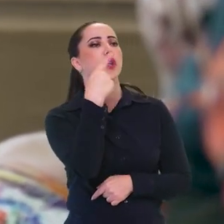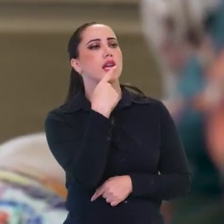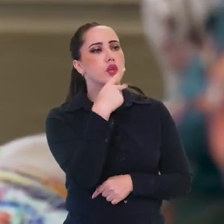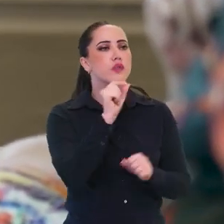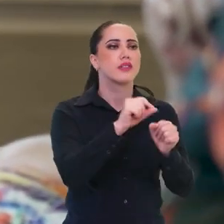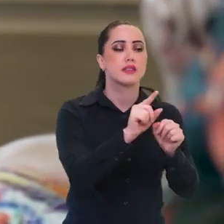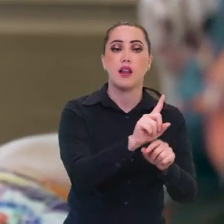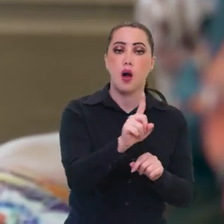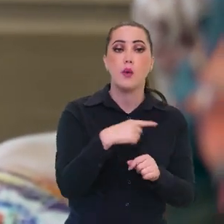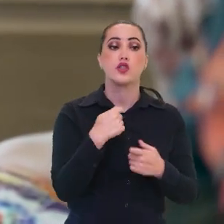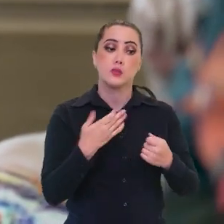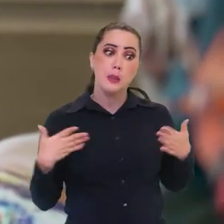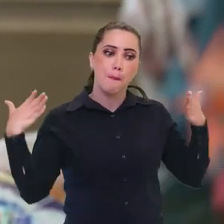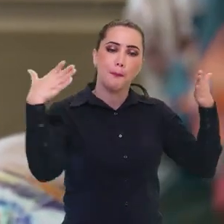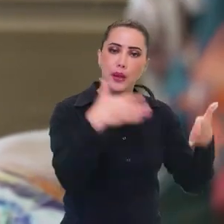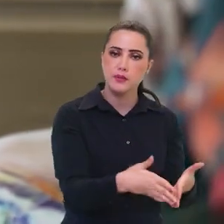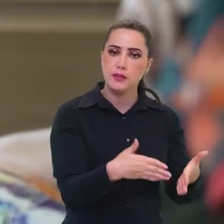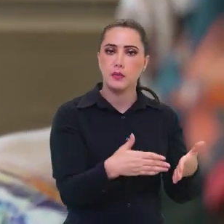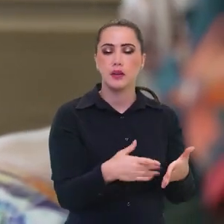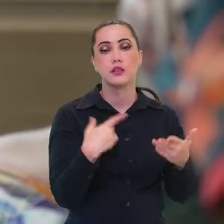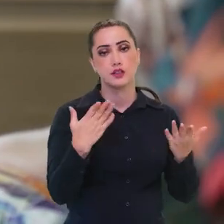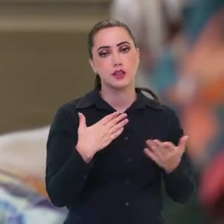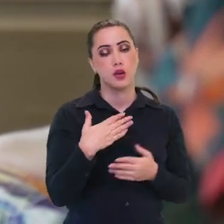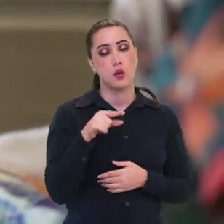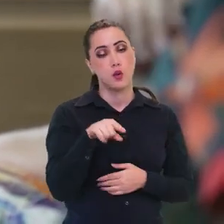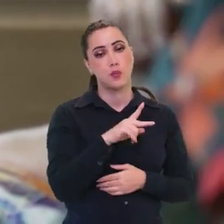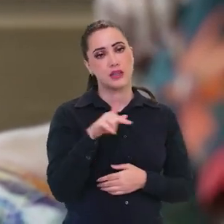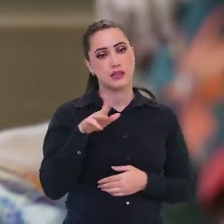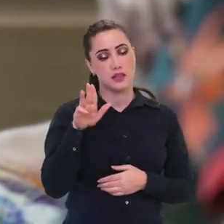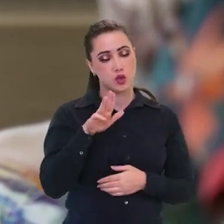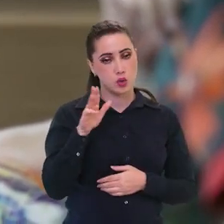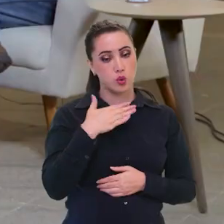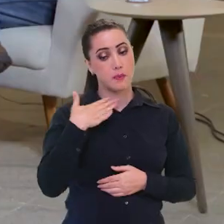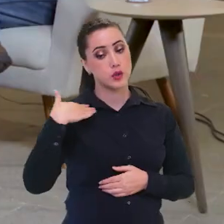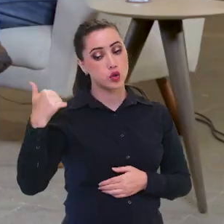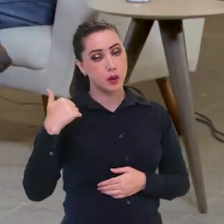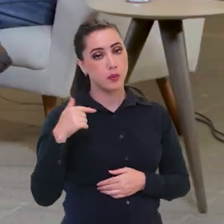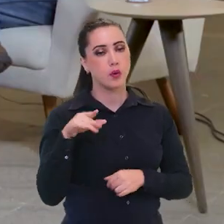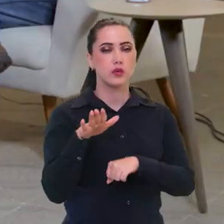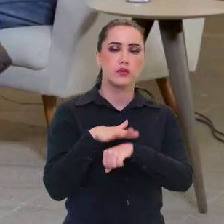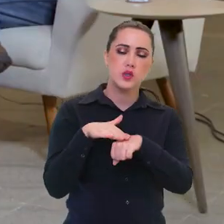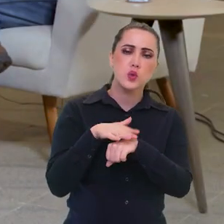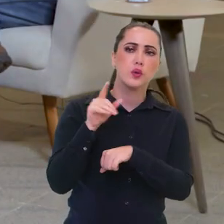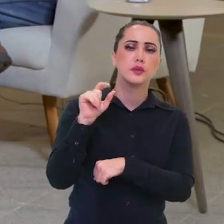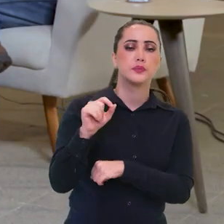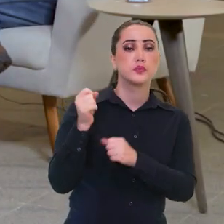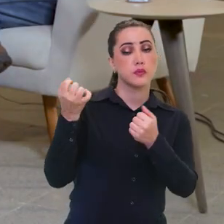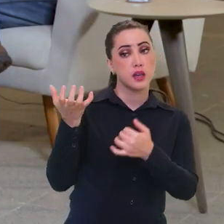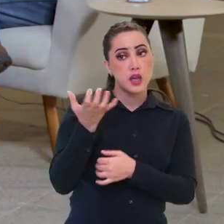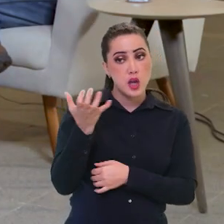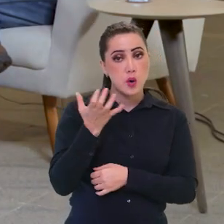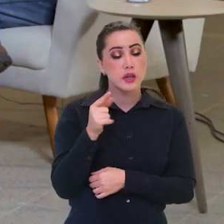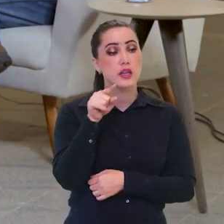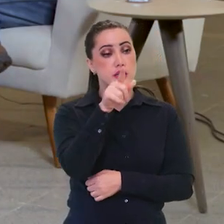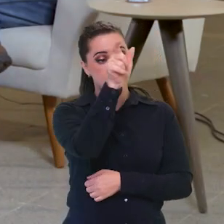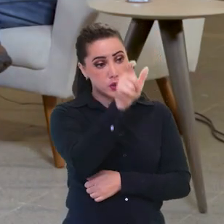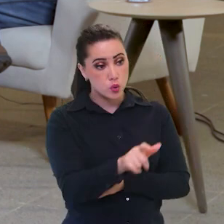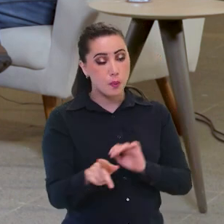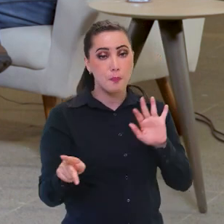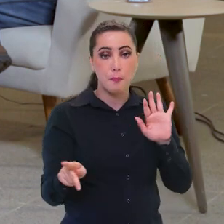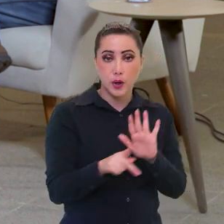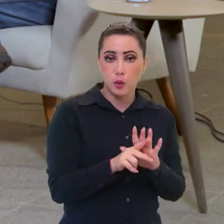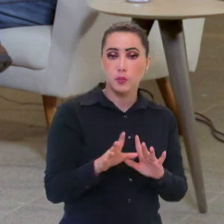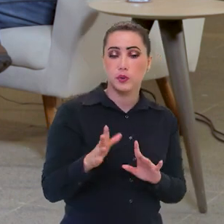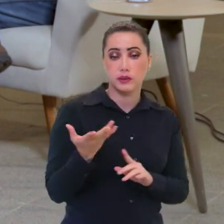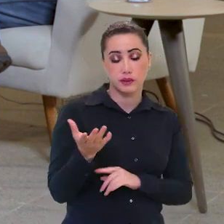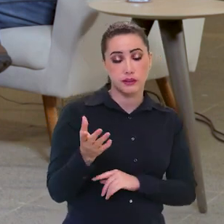políticos, não. Nós temos que participar. Então, assim também, quando ele me convidou, a conversa que tivemos, ele falou, olha, eu quis colocar um